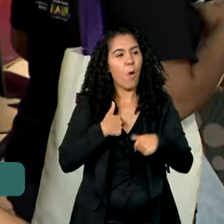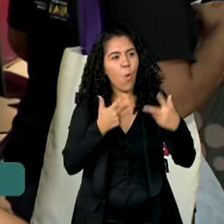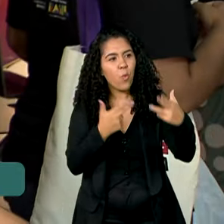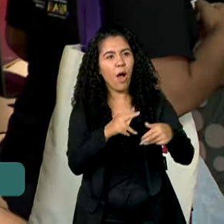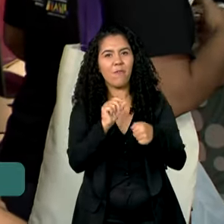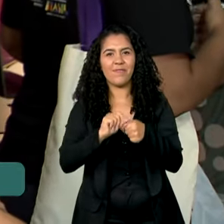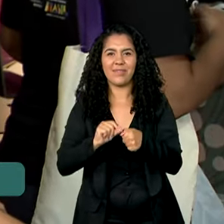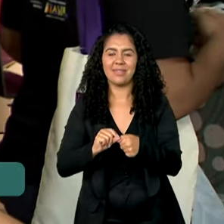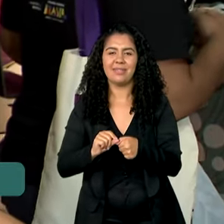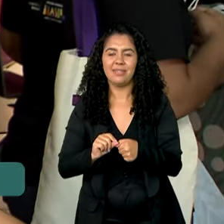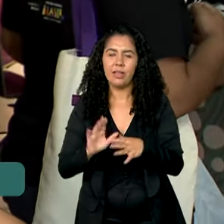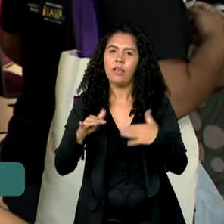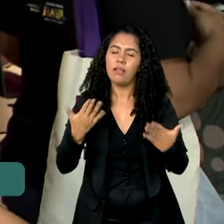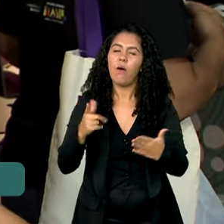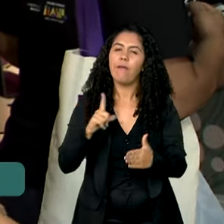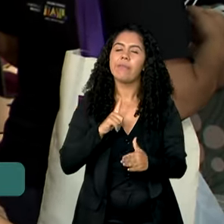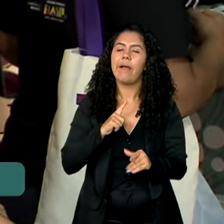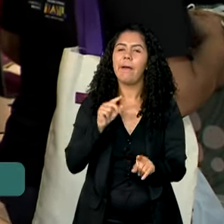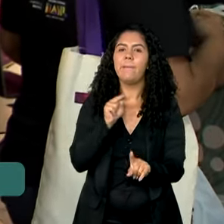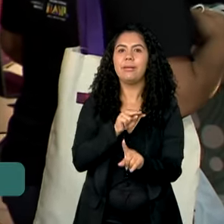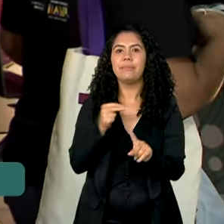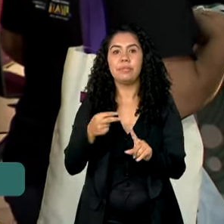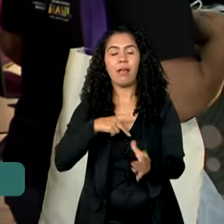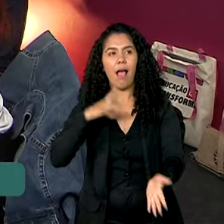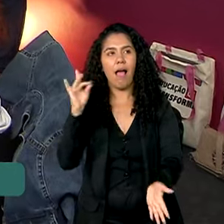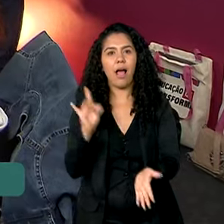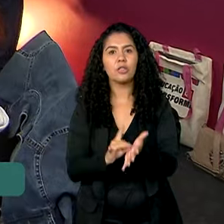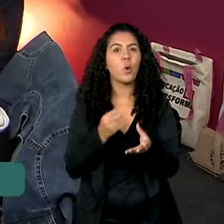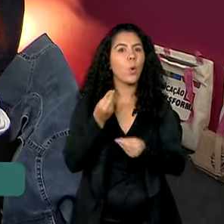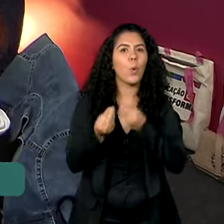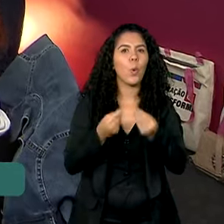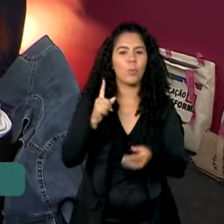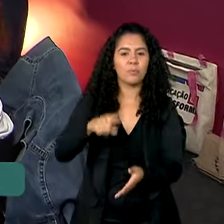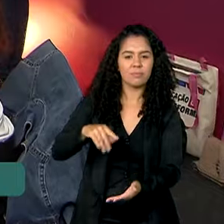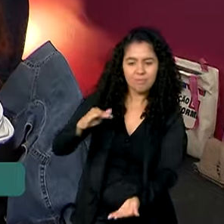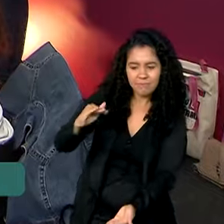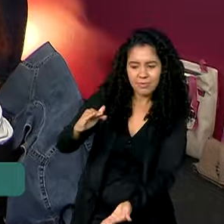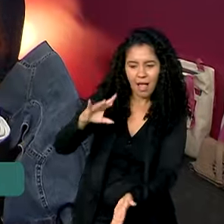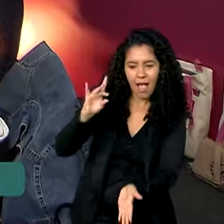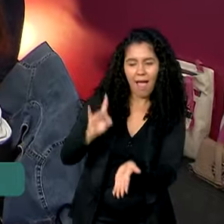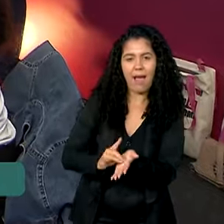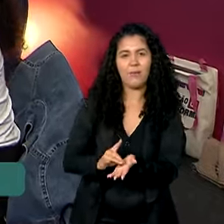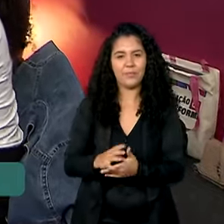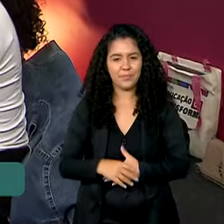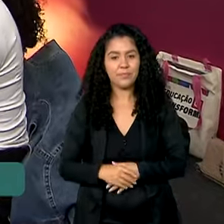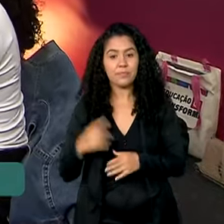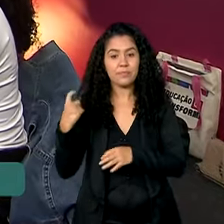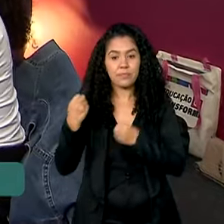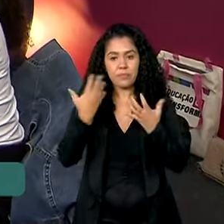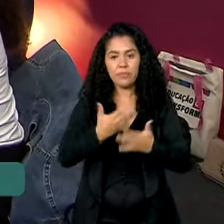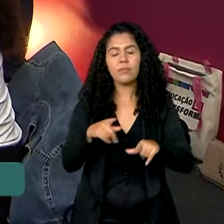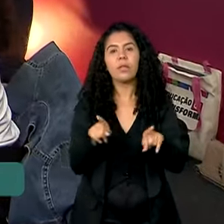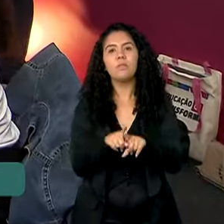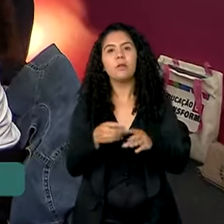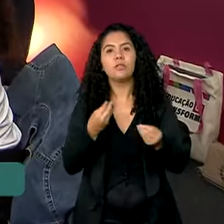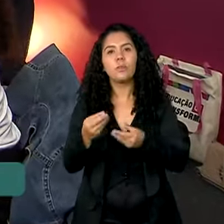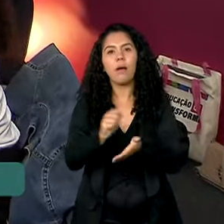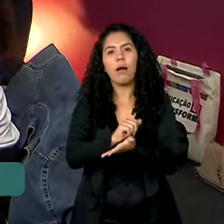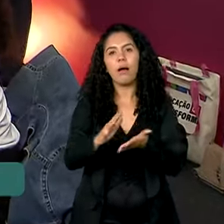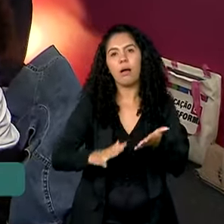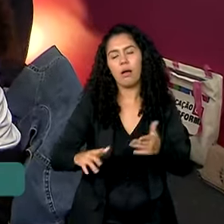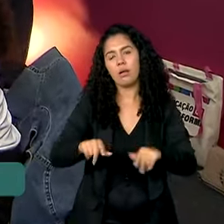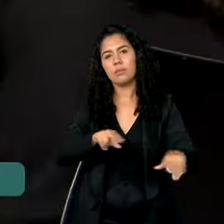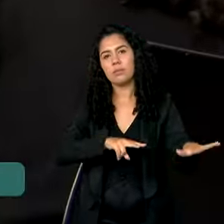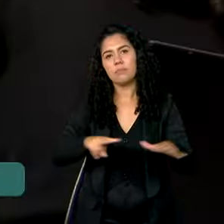a gente acaba tendo também uma perspectiva real de como ele é. Também fazem parte das atividades da semana. Temas como